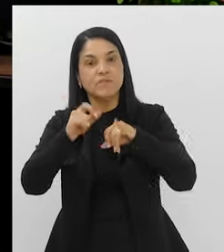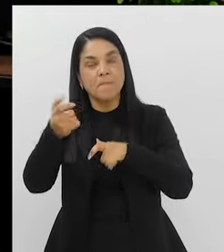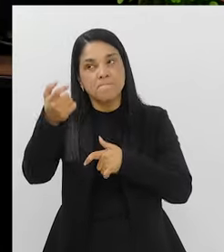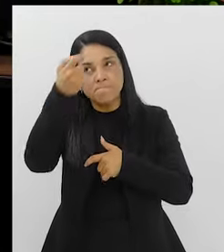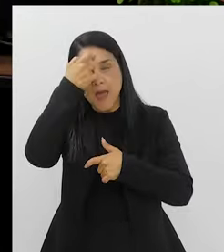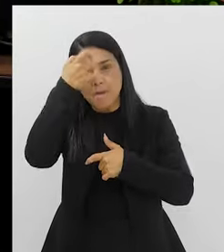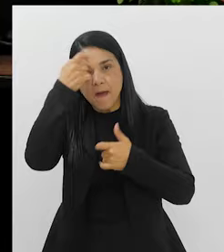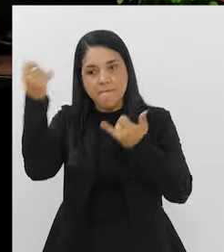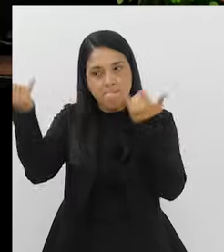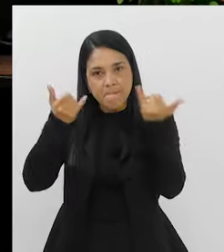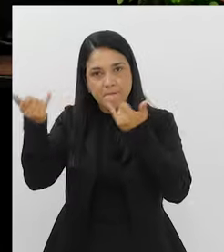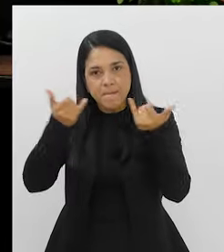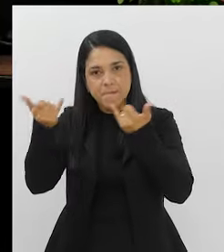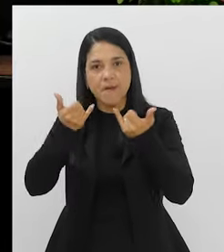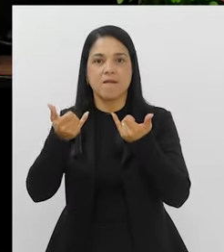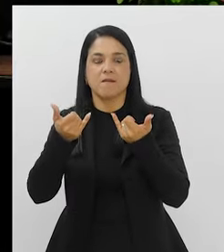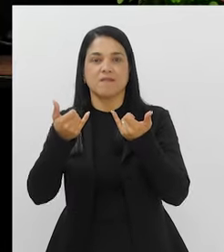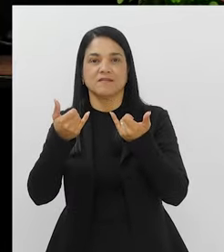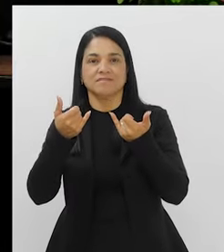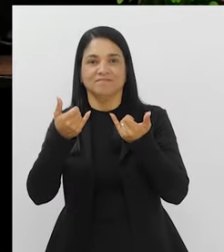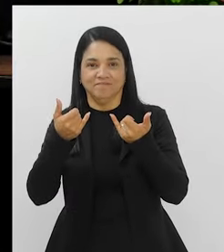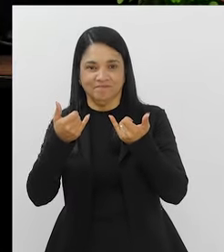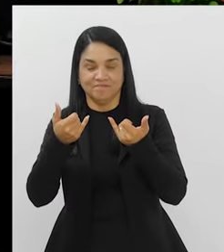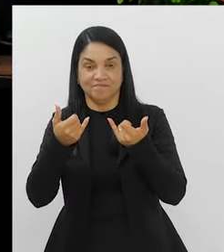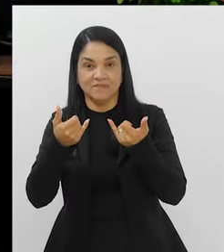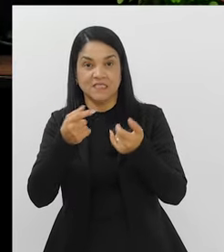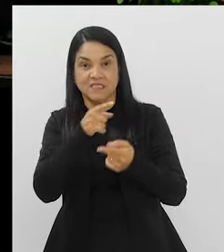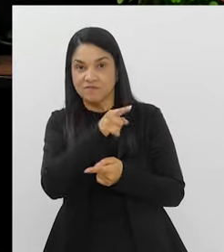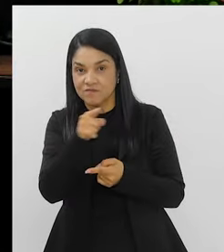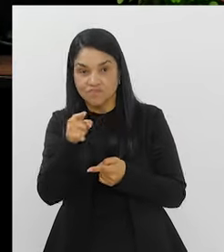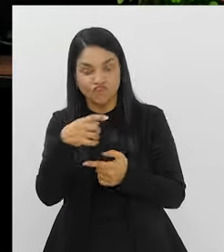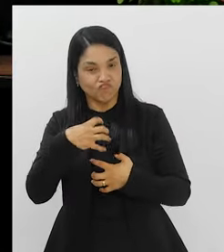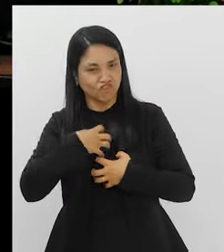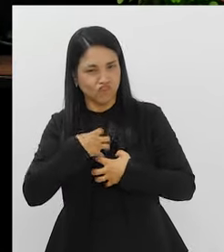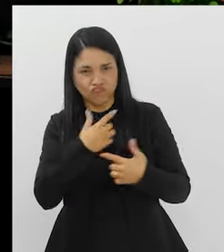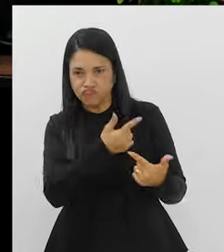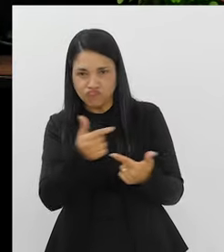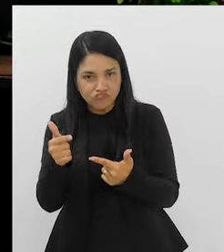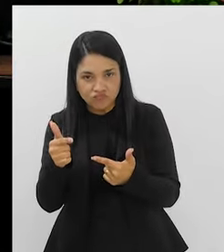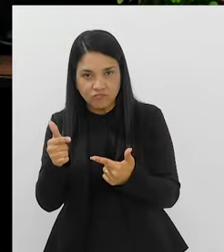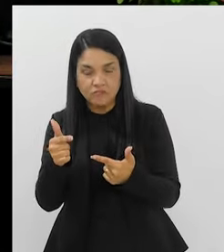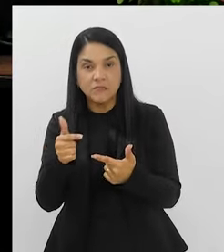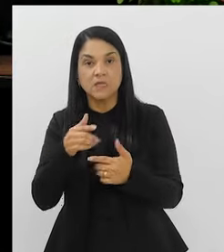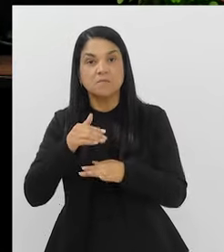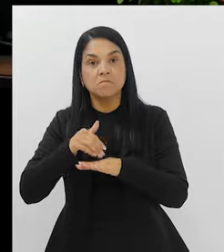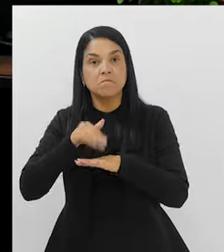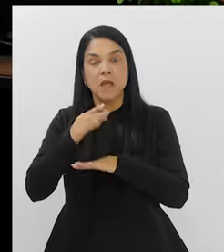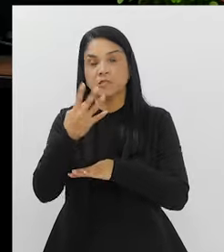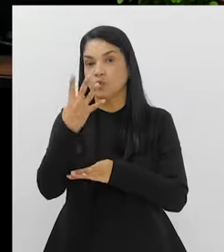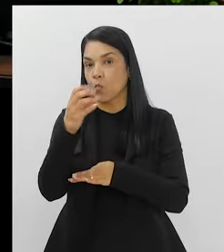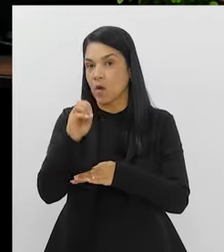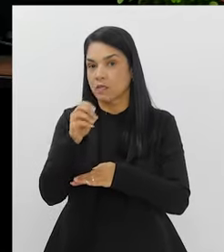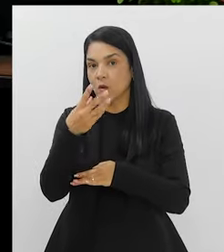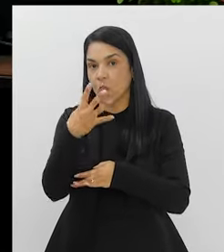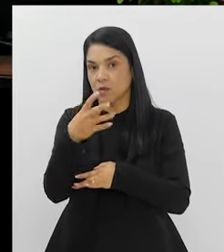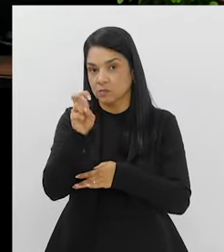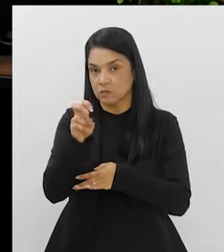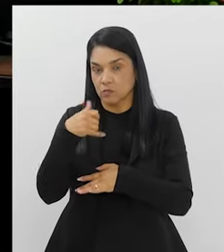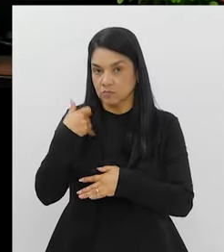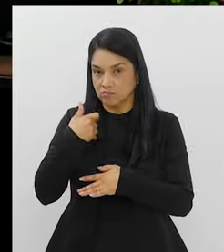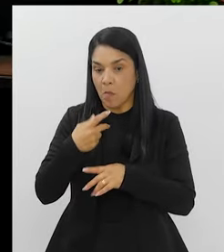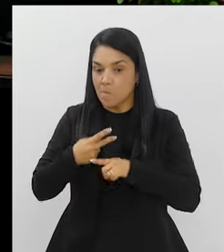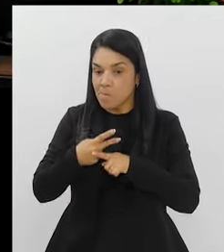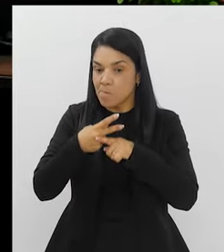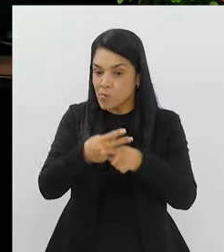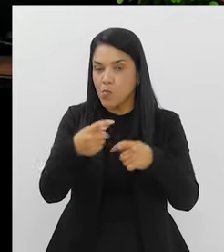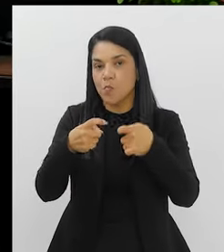colocado mesmo na cabecinha da população. Se você nunca teve nenhum sintoma, mas já tem 40, 45